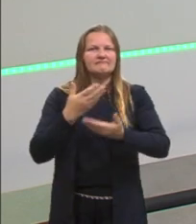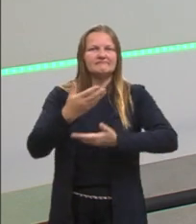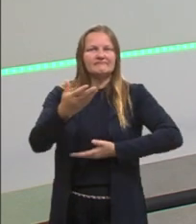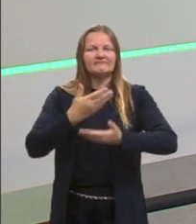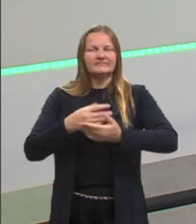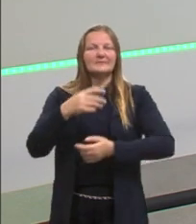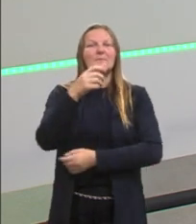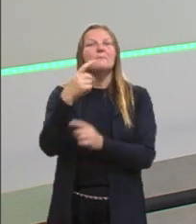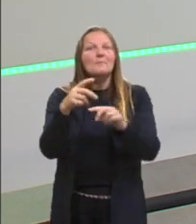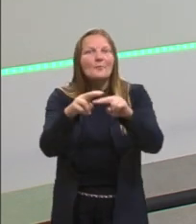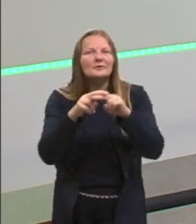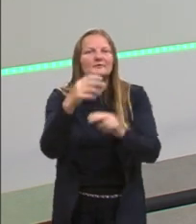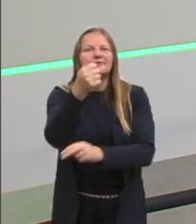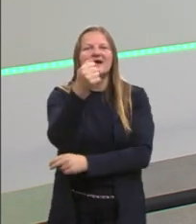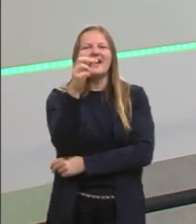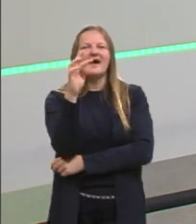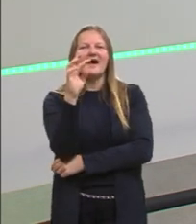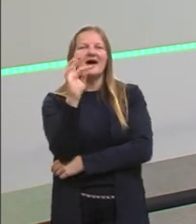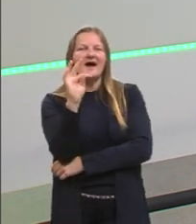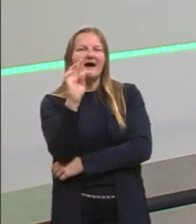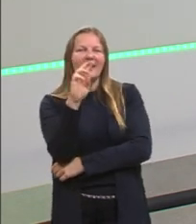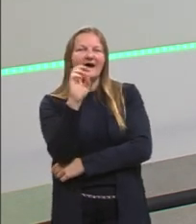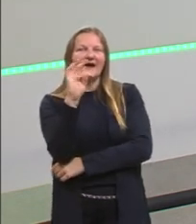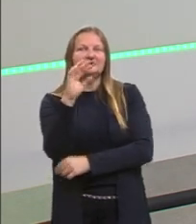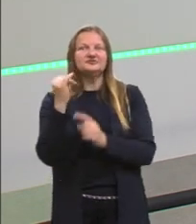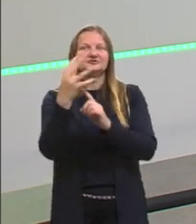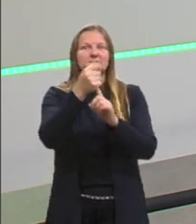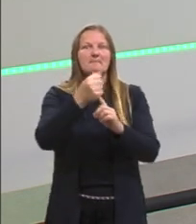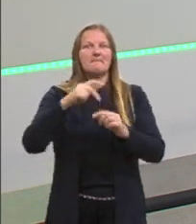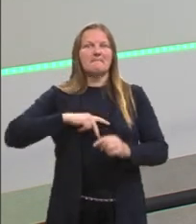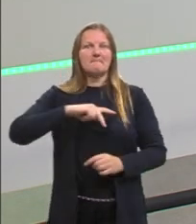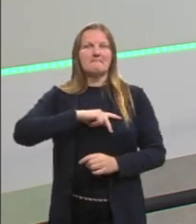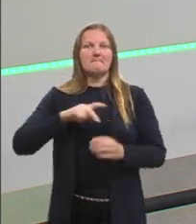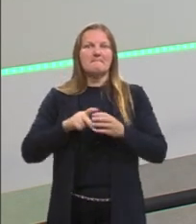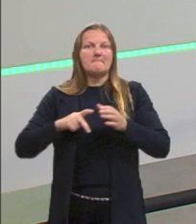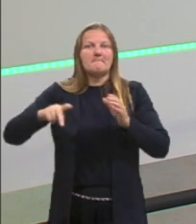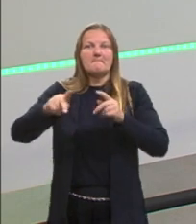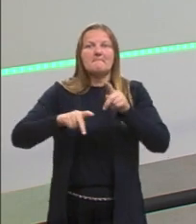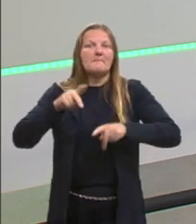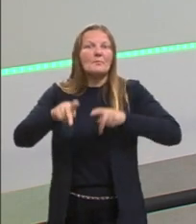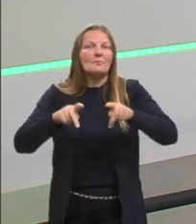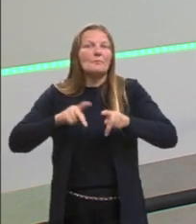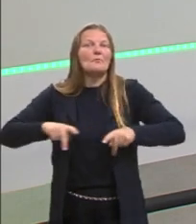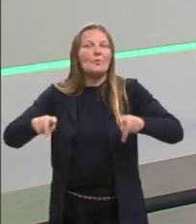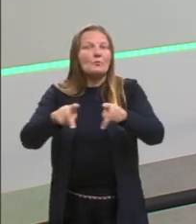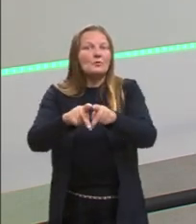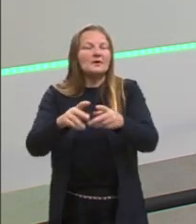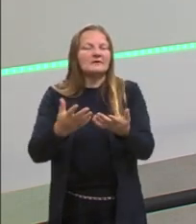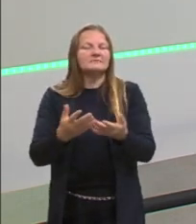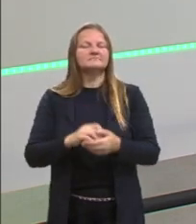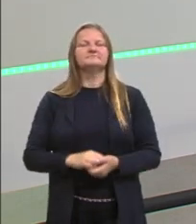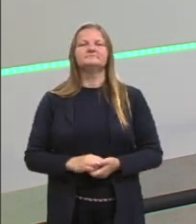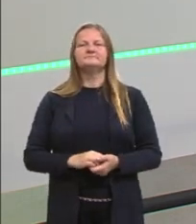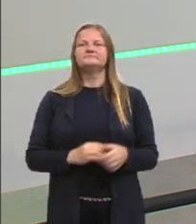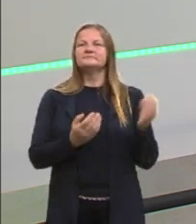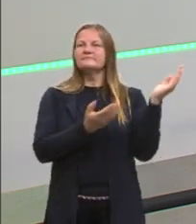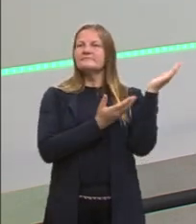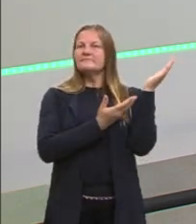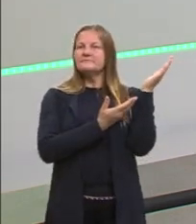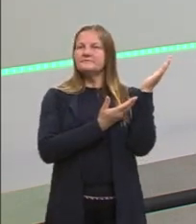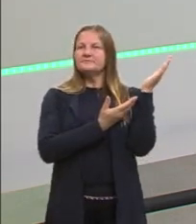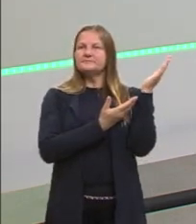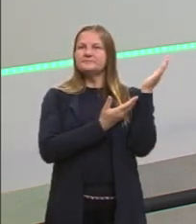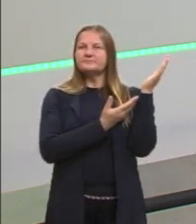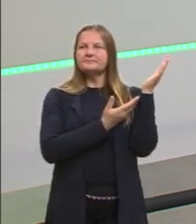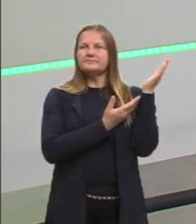são esses movimentos que dão início, né, a esse período, a esse estilo do qual nós estamos falando. E a arte conceitual,